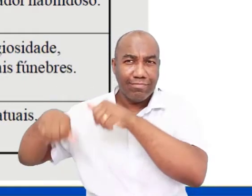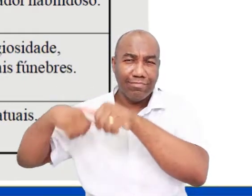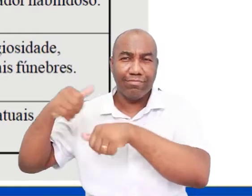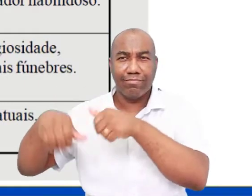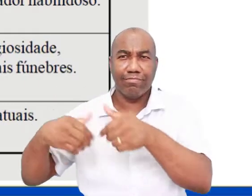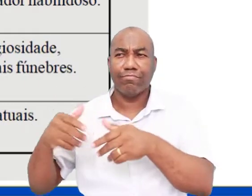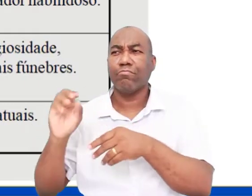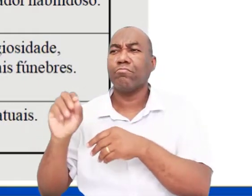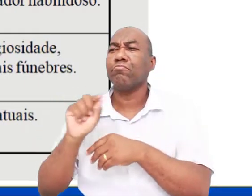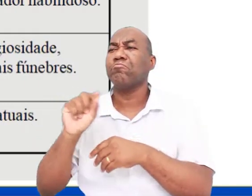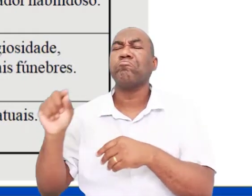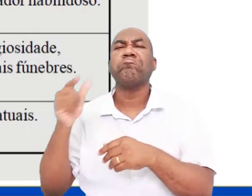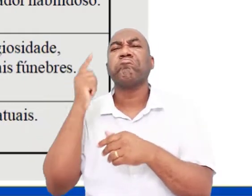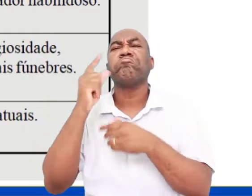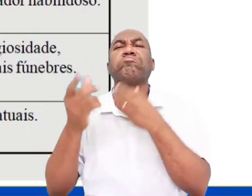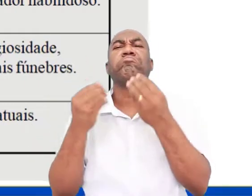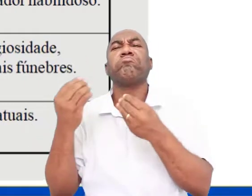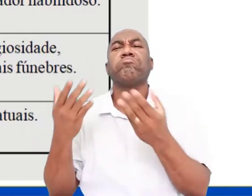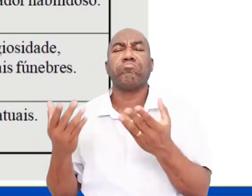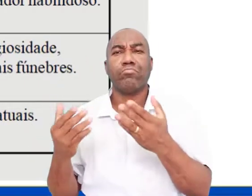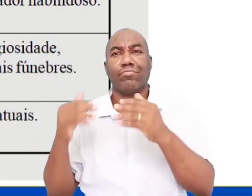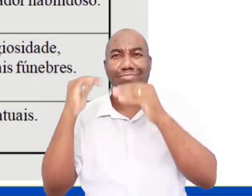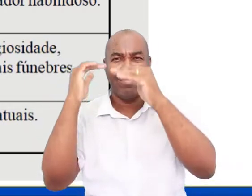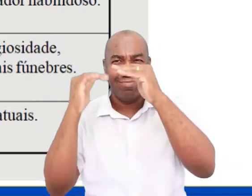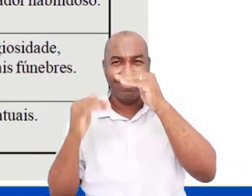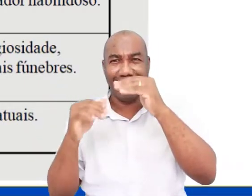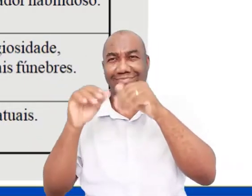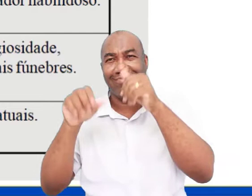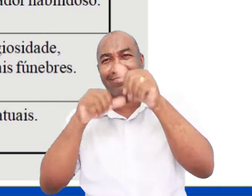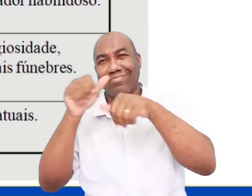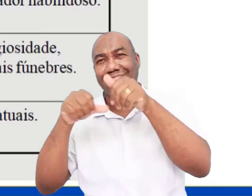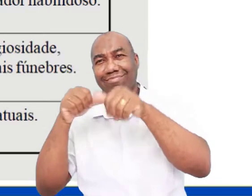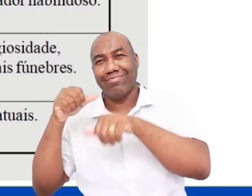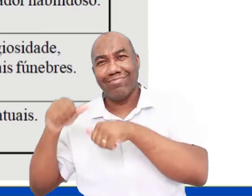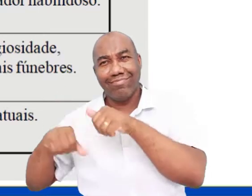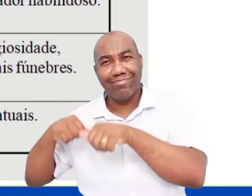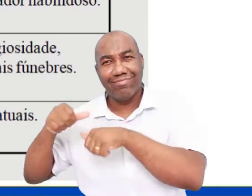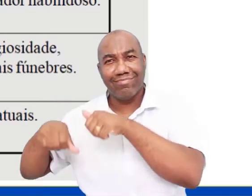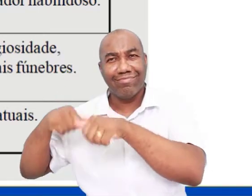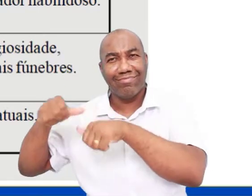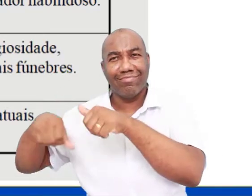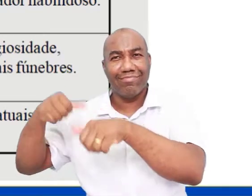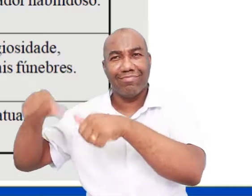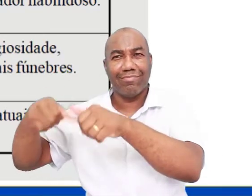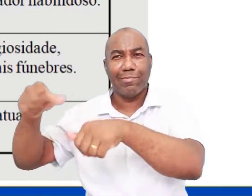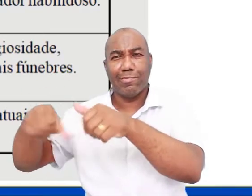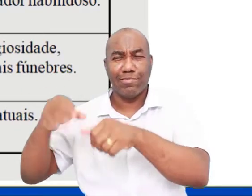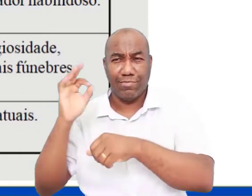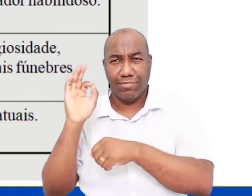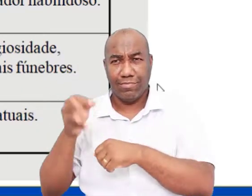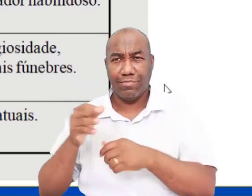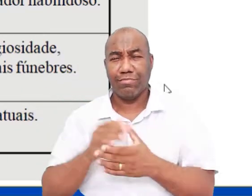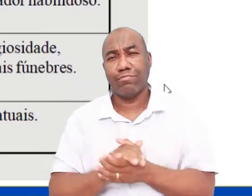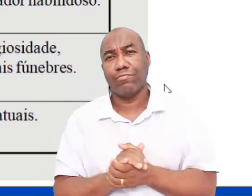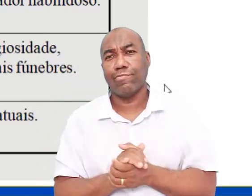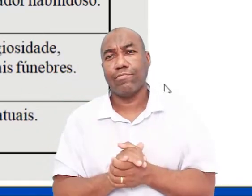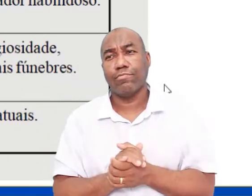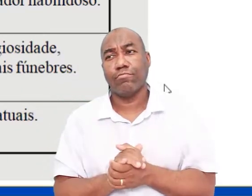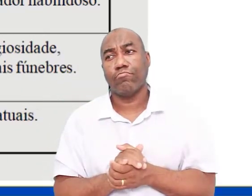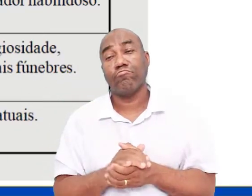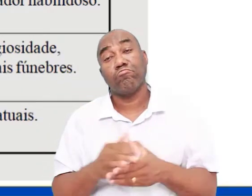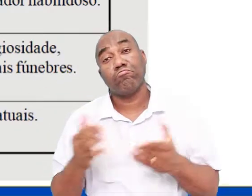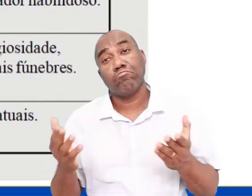Australopithecus evoluiu para o Homo habilis, que evoluiu para o Erectus, que evoluiu para o Sapiens, que evoluiu para o Sapiens sapiens? Bom,